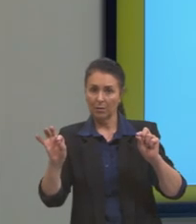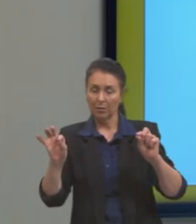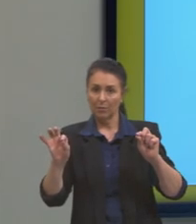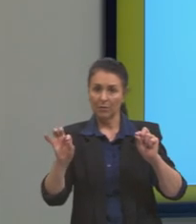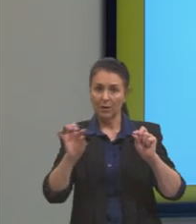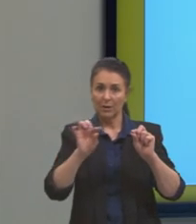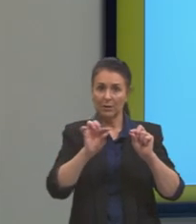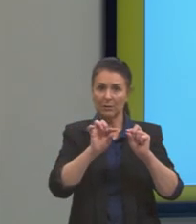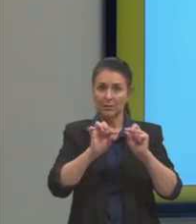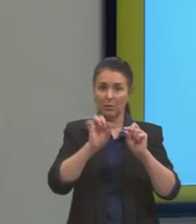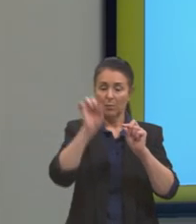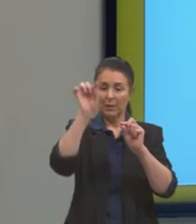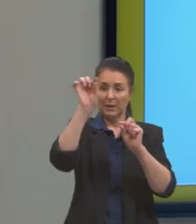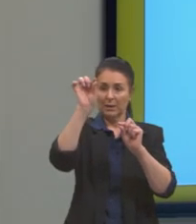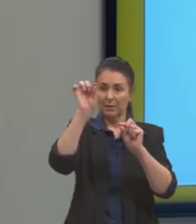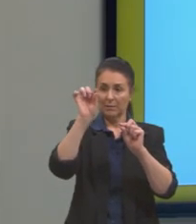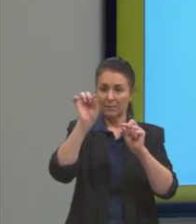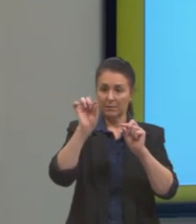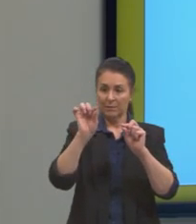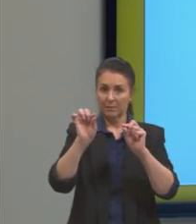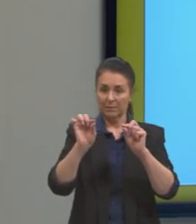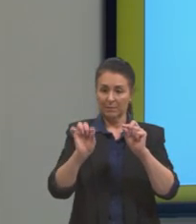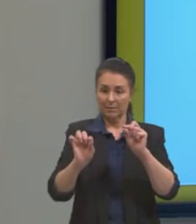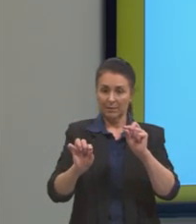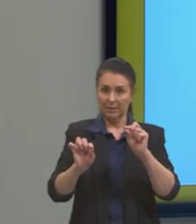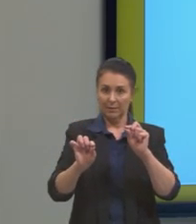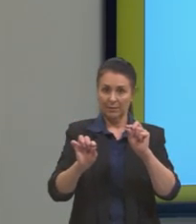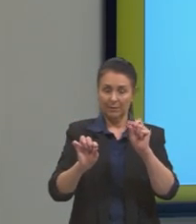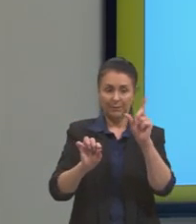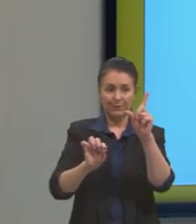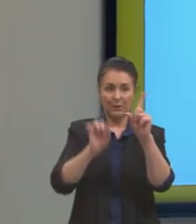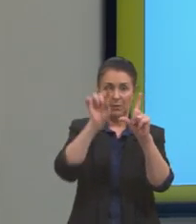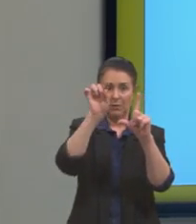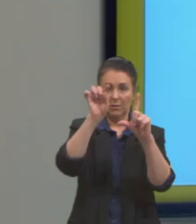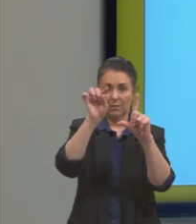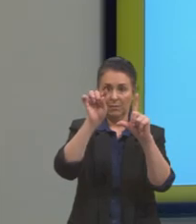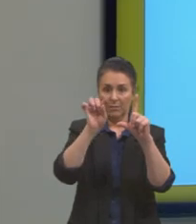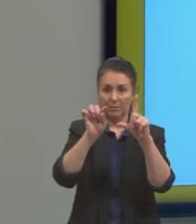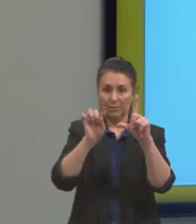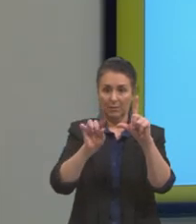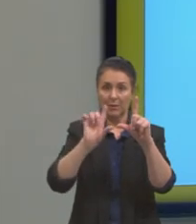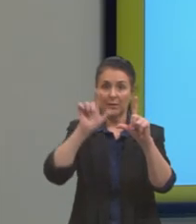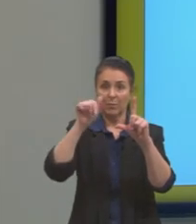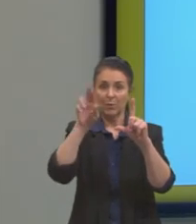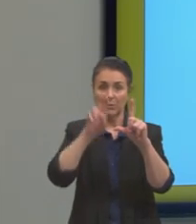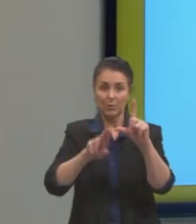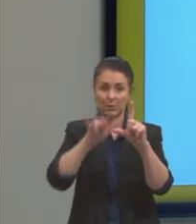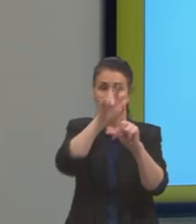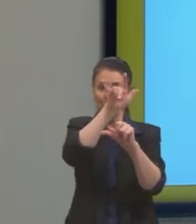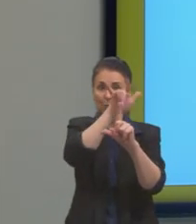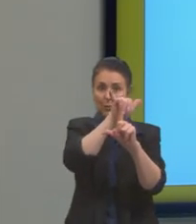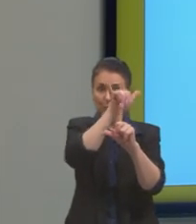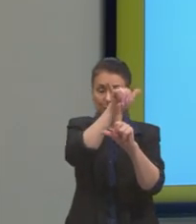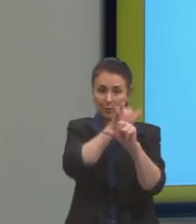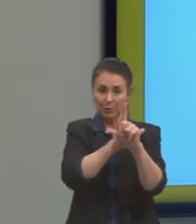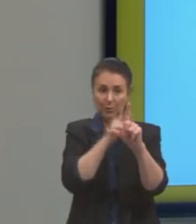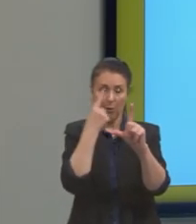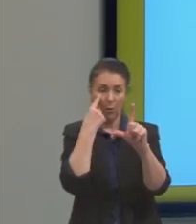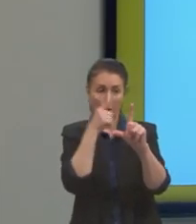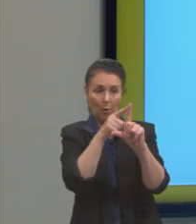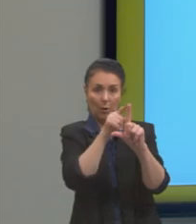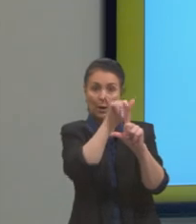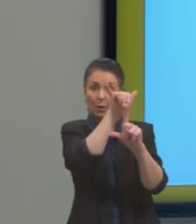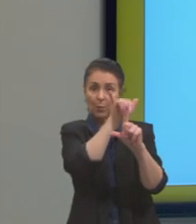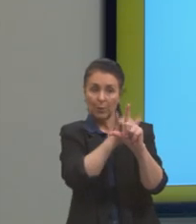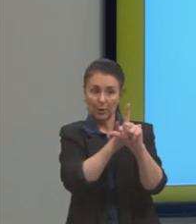tracejada. Traço essa linha, depois pego a segunda referência que é Y, acho o eixo Y e